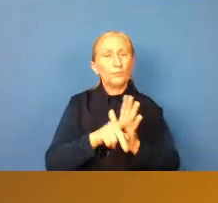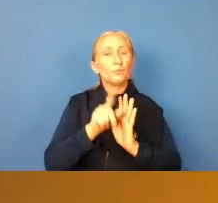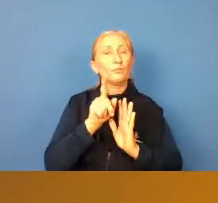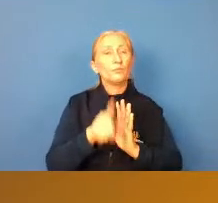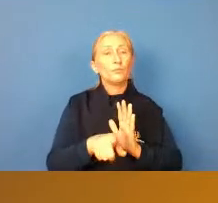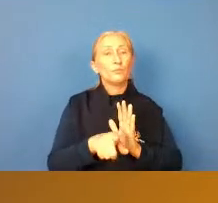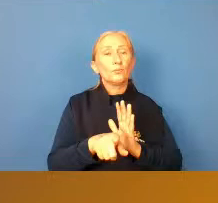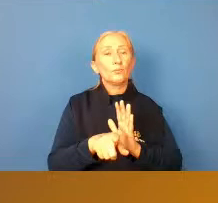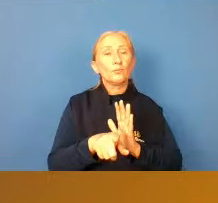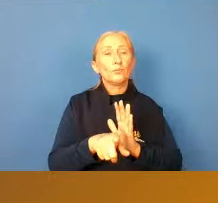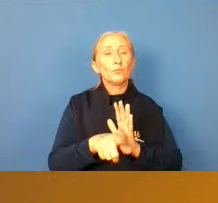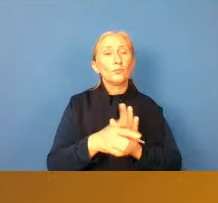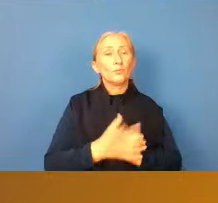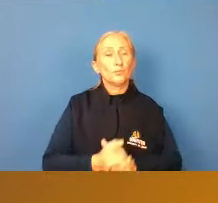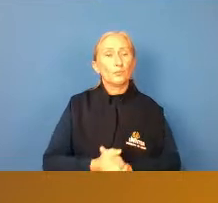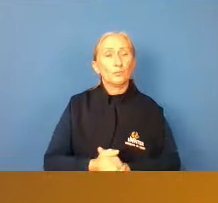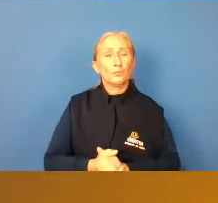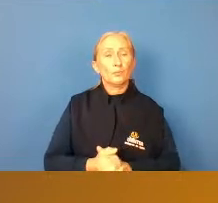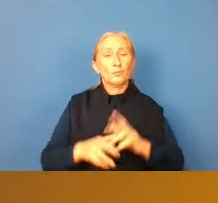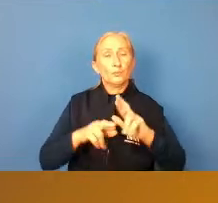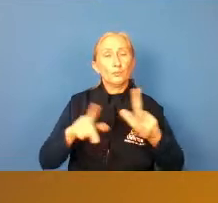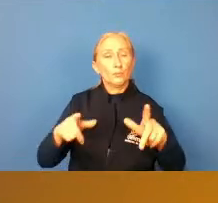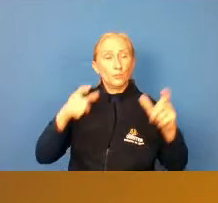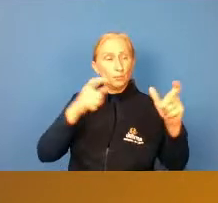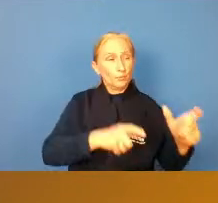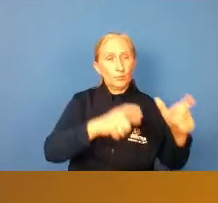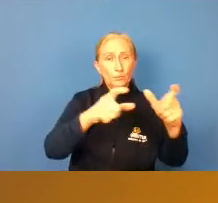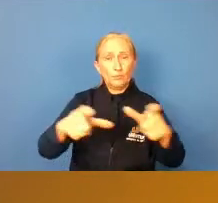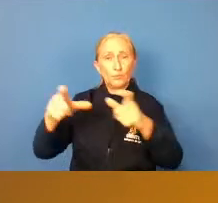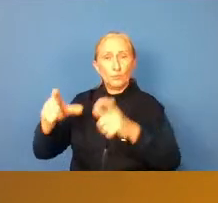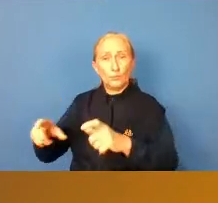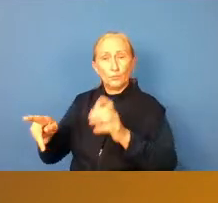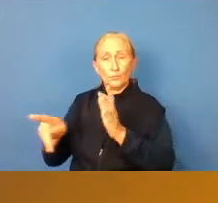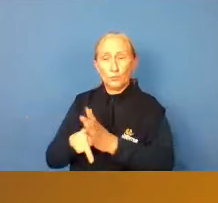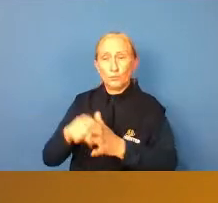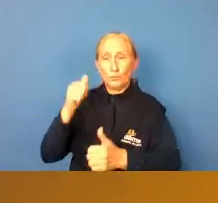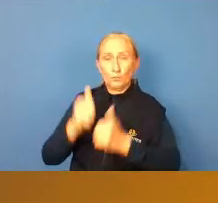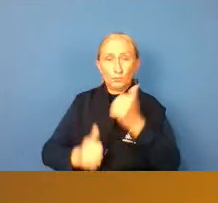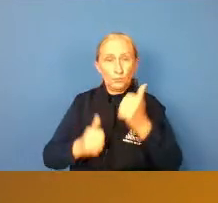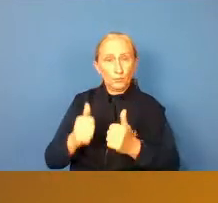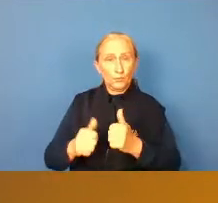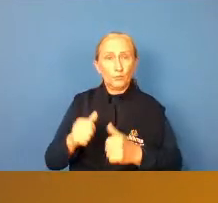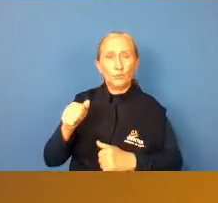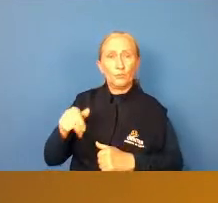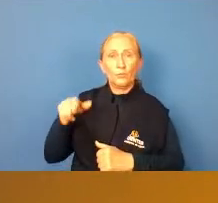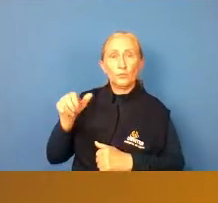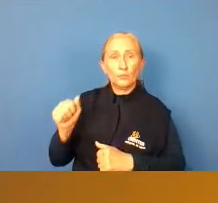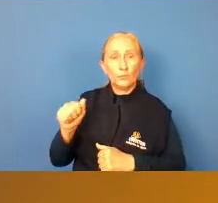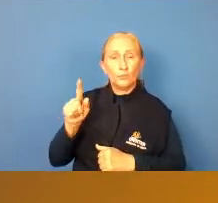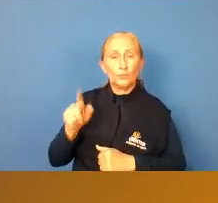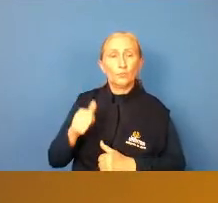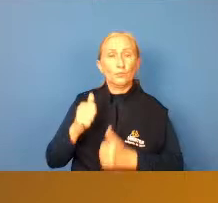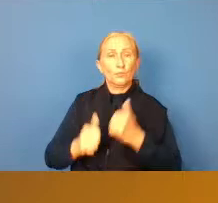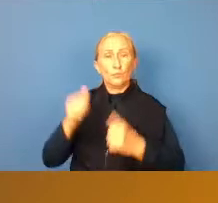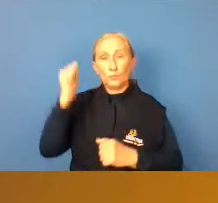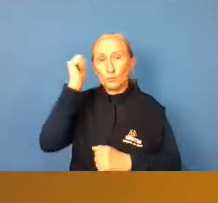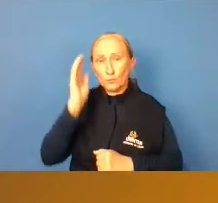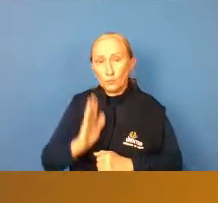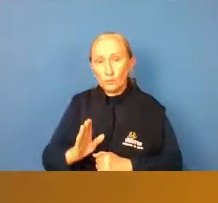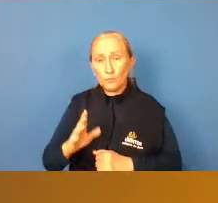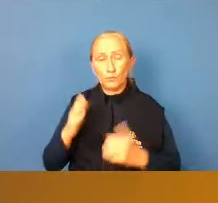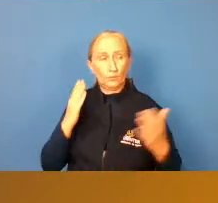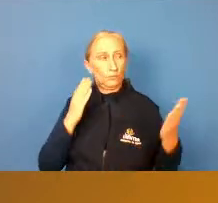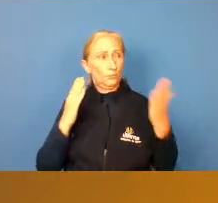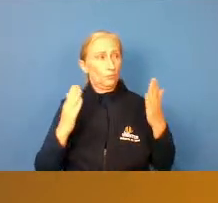a diferentes locais que tem o futebol como a Ana colocou o futebol brasileiro se